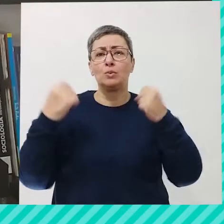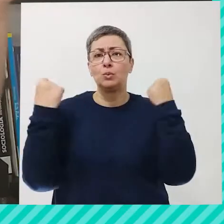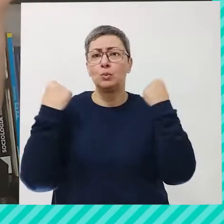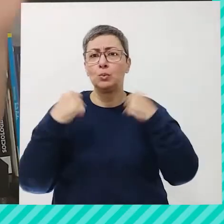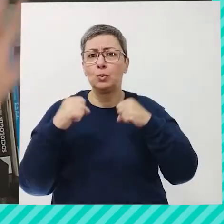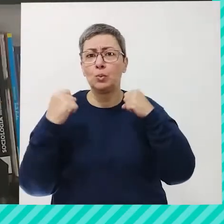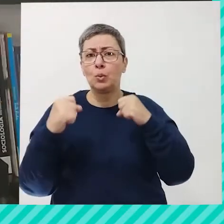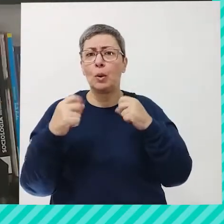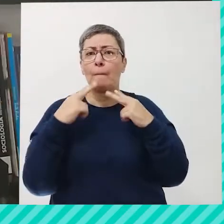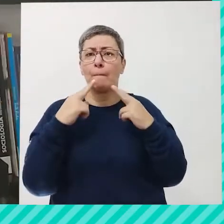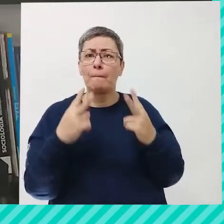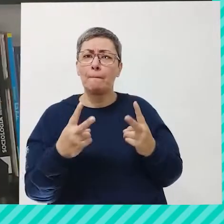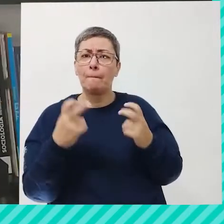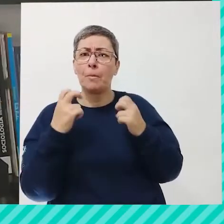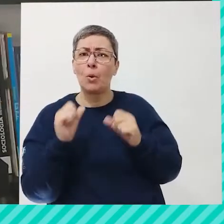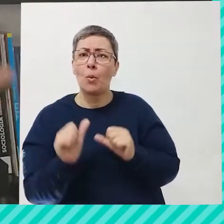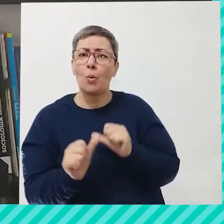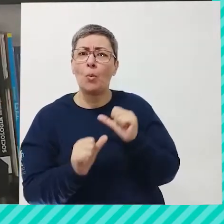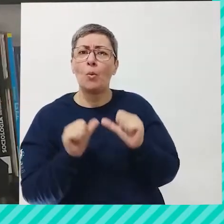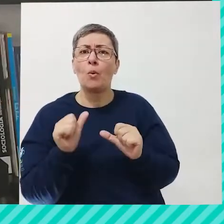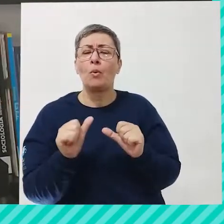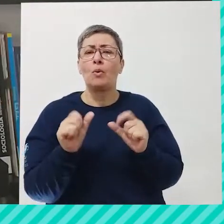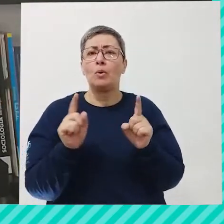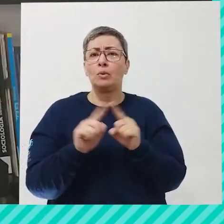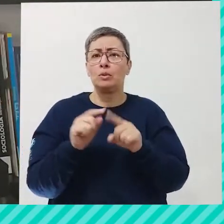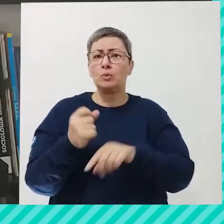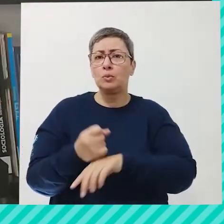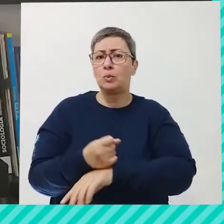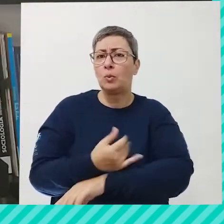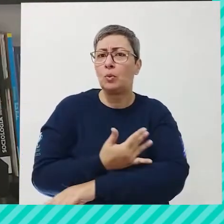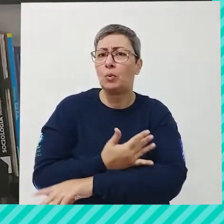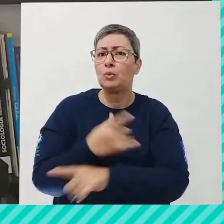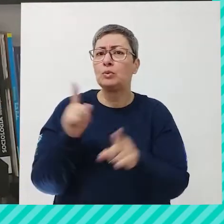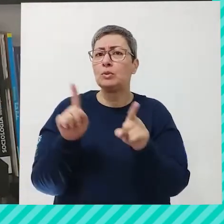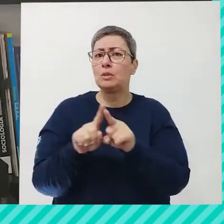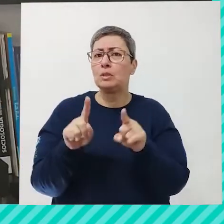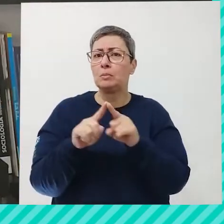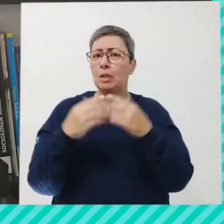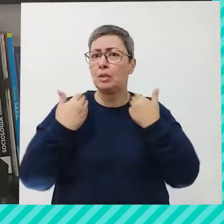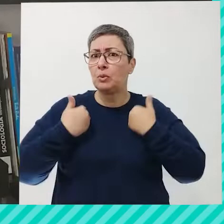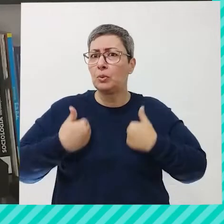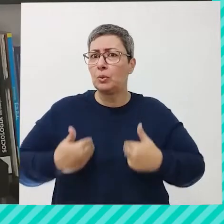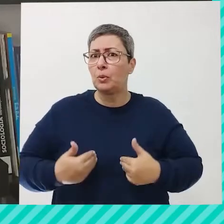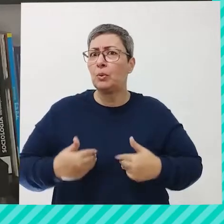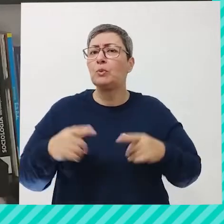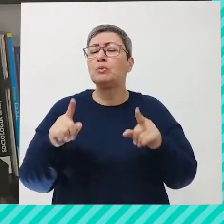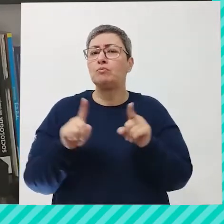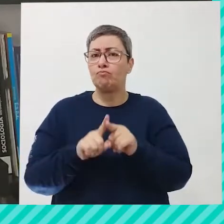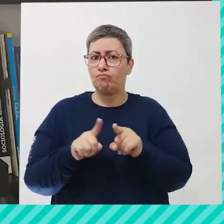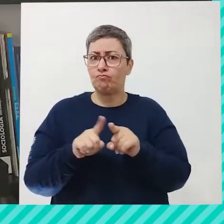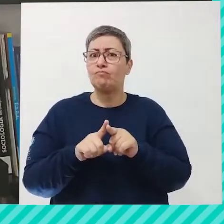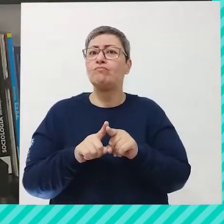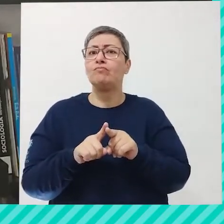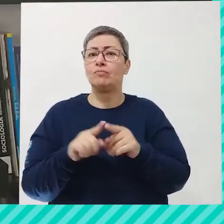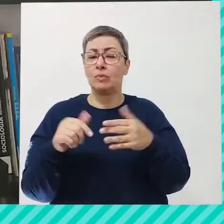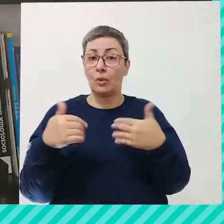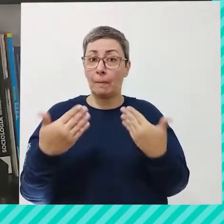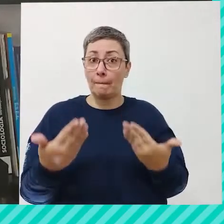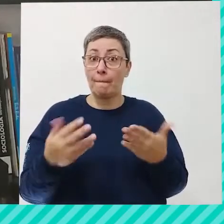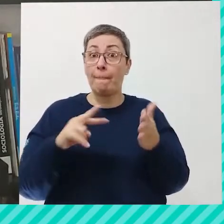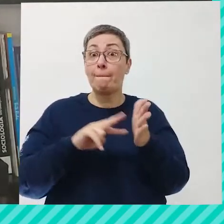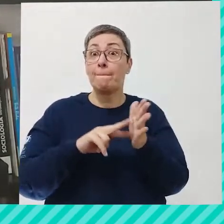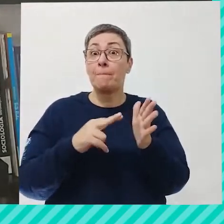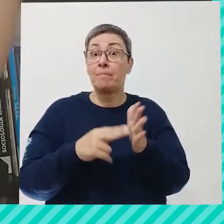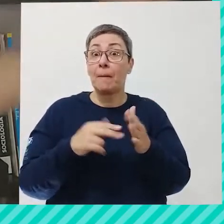a gente logo percebe mudanças, tanto no nosso emocional, quanto no nosso corpo físico, quanto fisicamente, né? Ou seja,